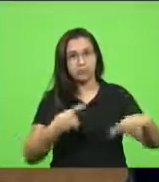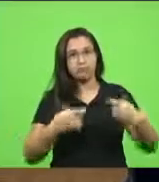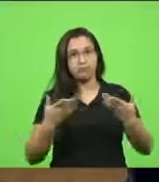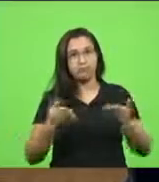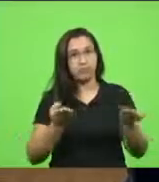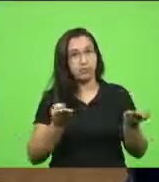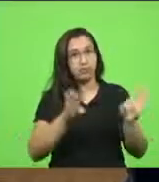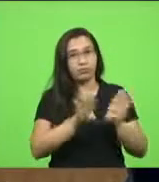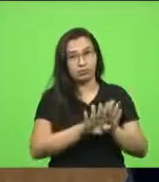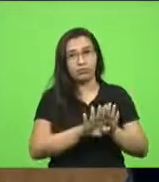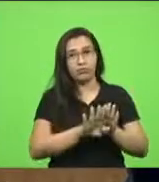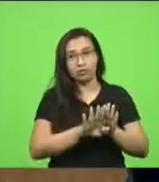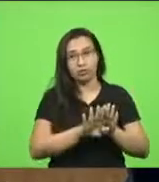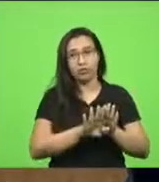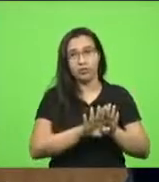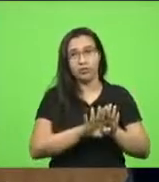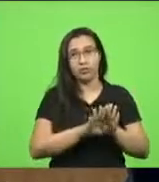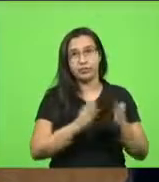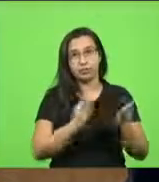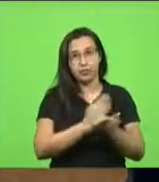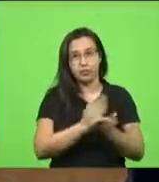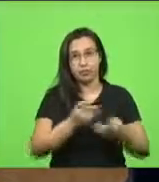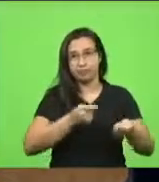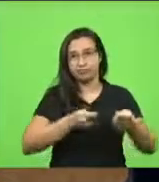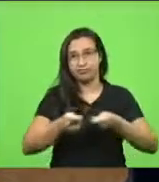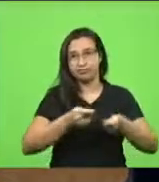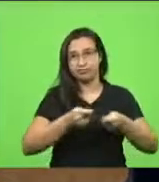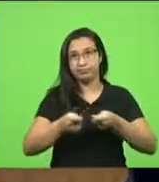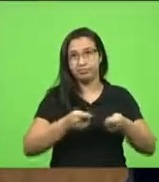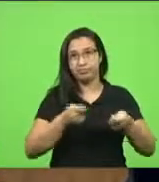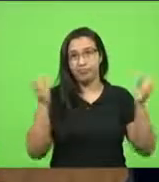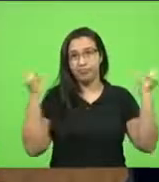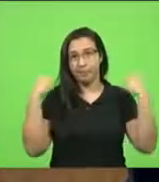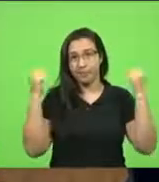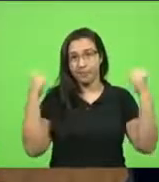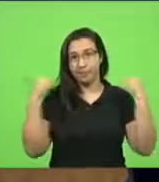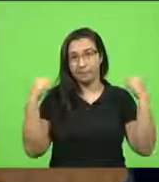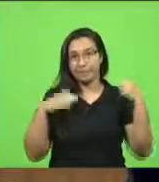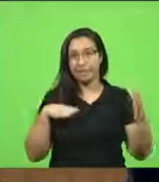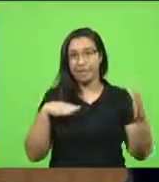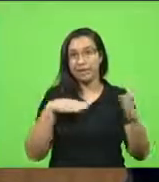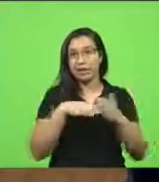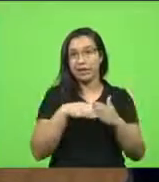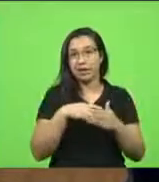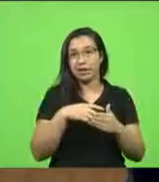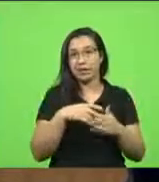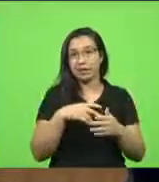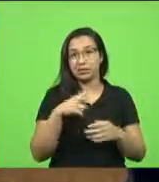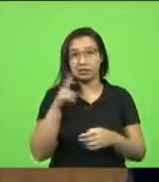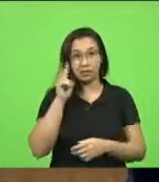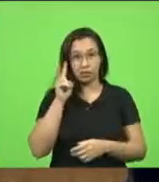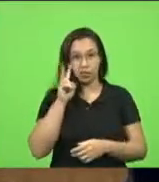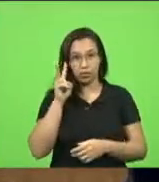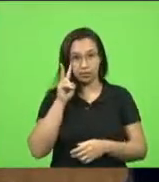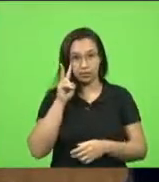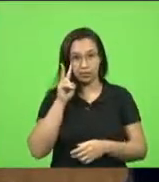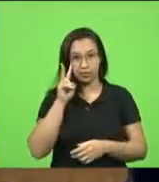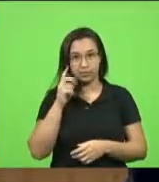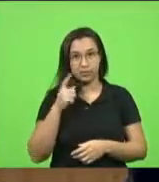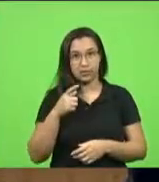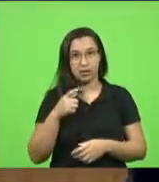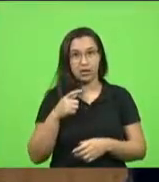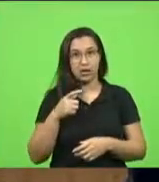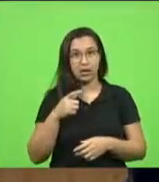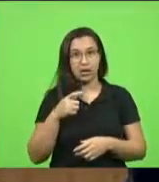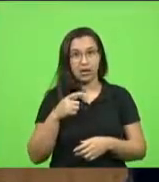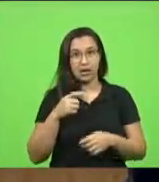fechou parte da economia chapecoense até segunda-feira. Penso que não será suficiente, mas essa é